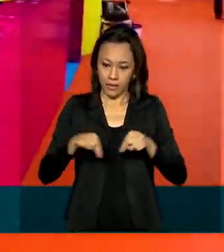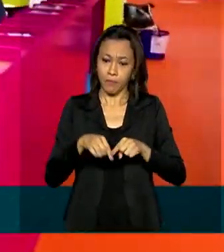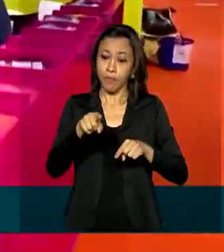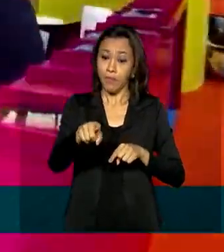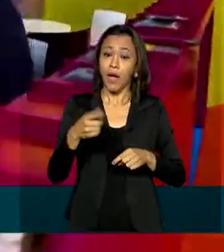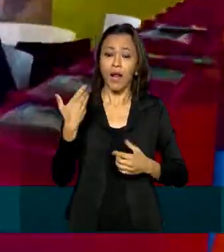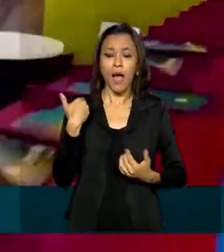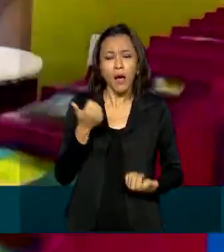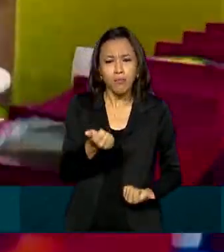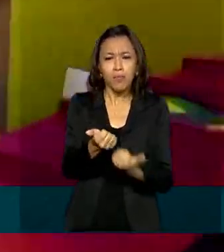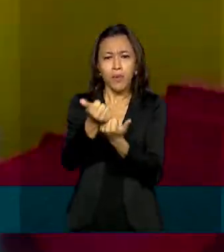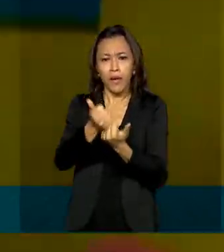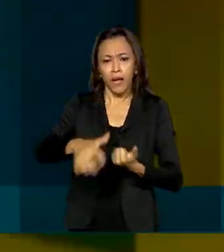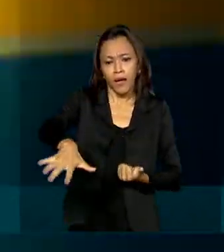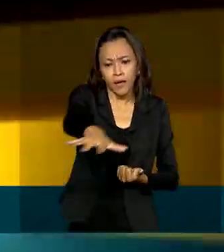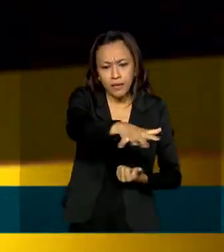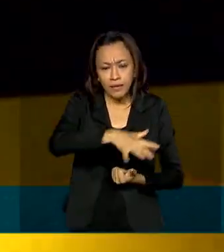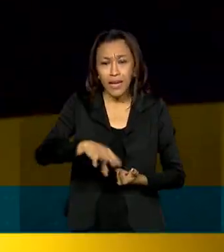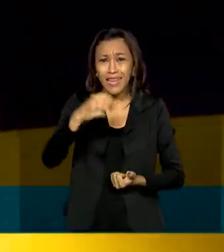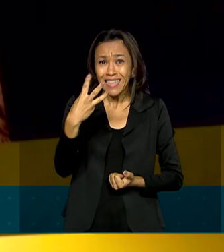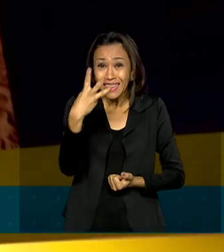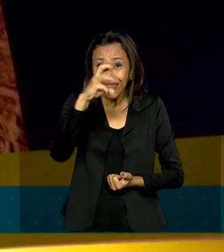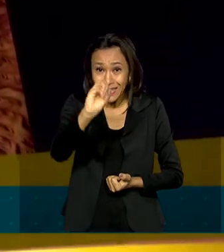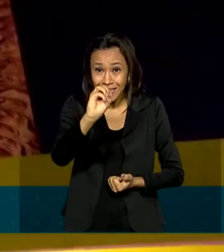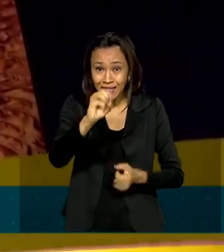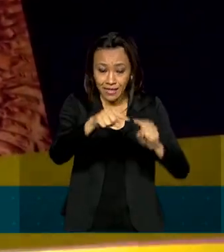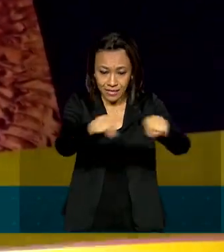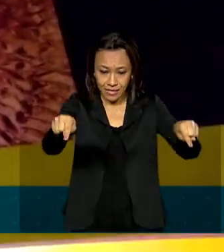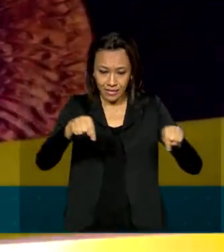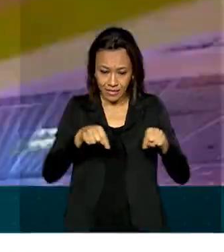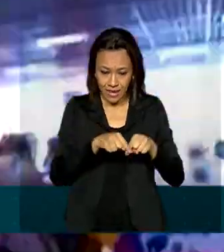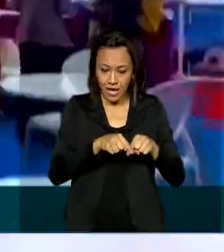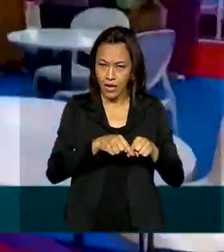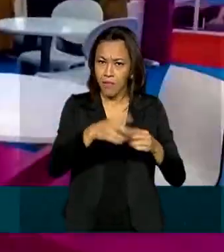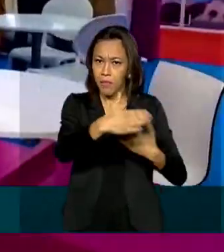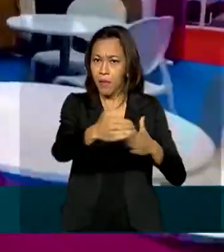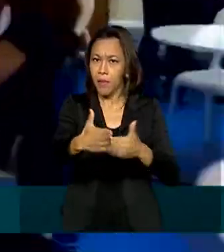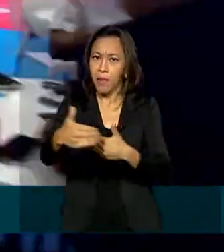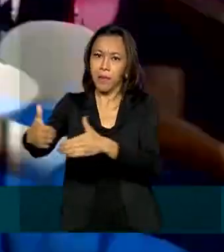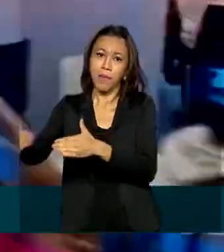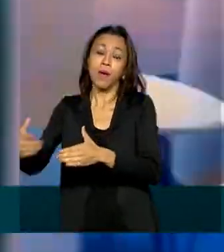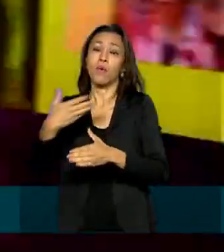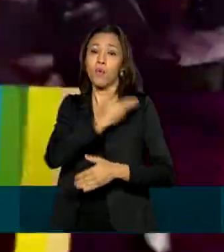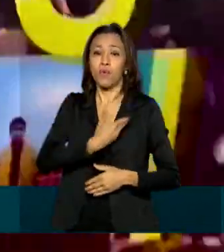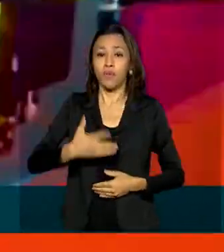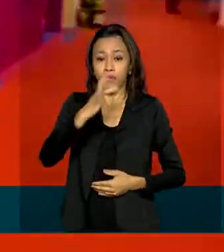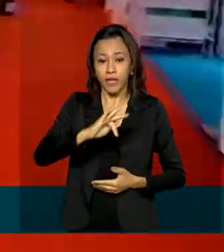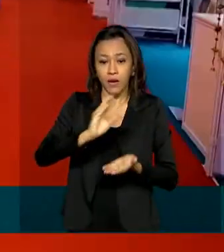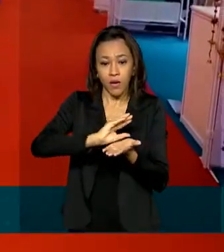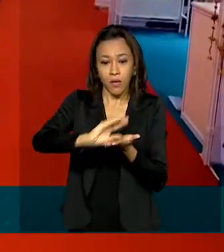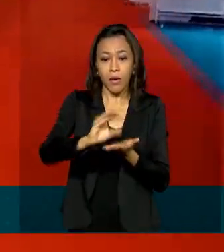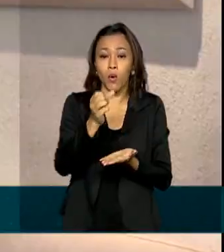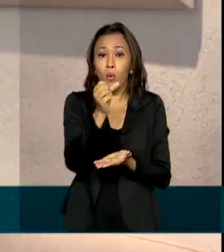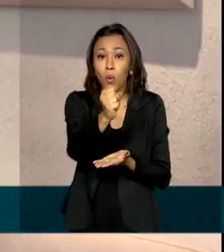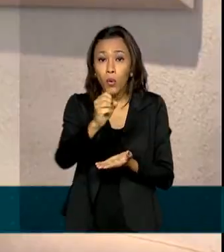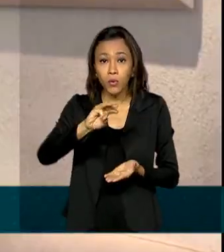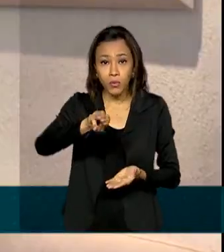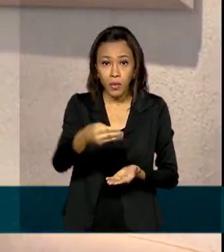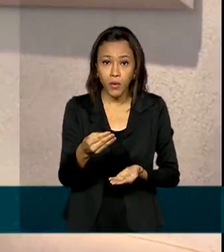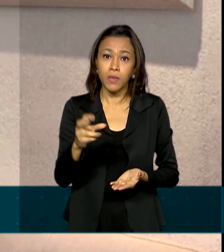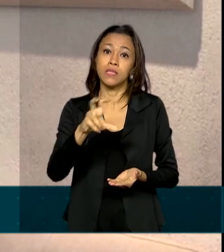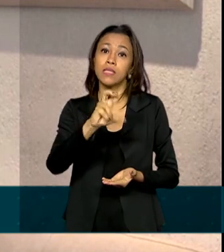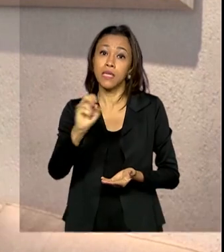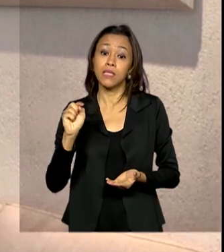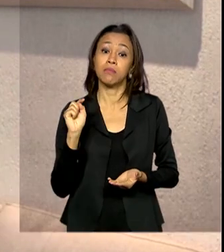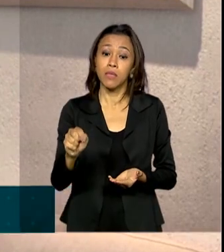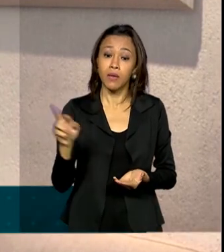espaços culturais com até 30 salas de exibição, o governo federal liberou 8 milhões e meio de reais, Segundo a